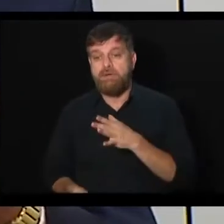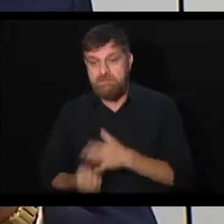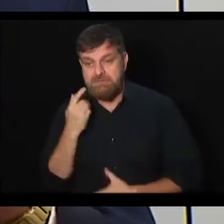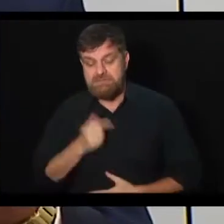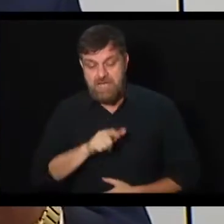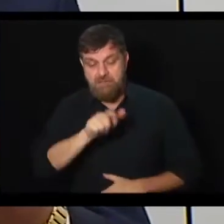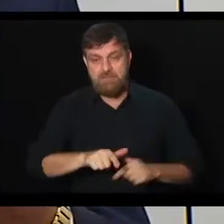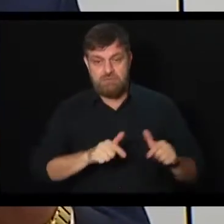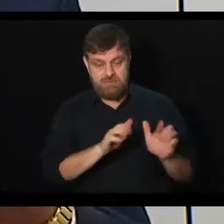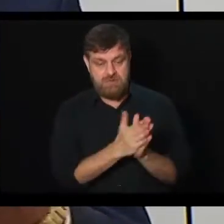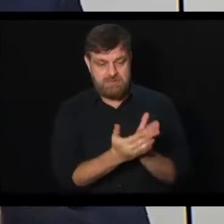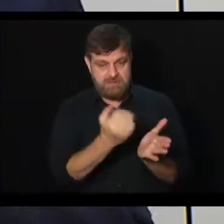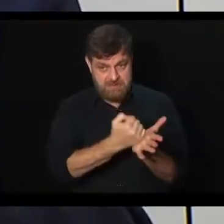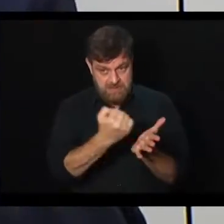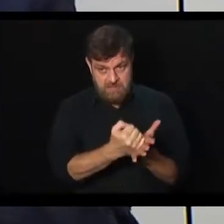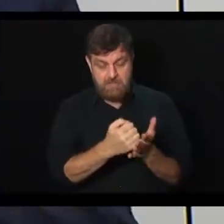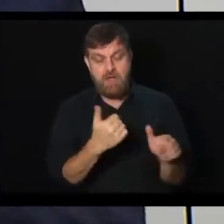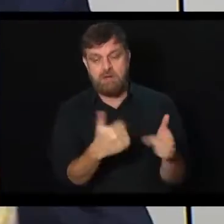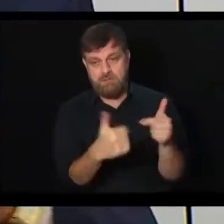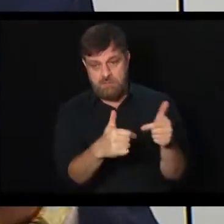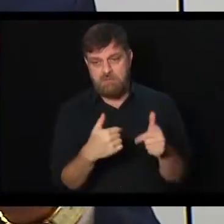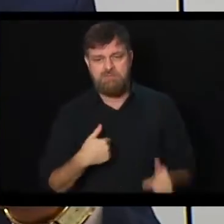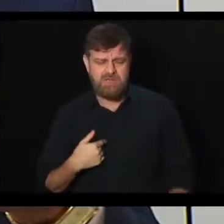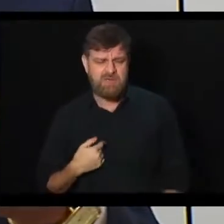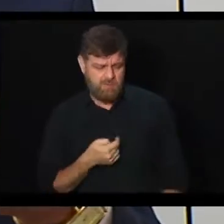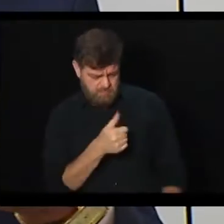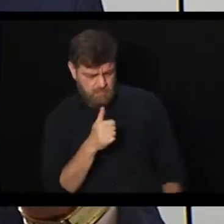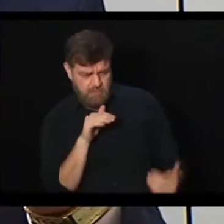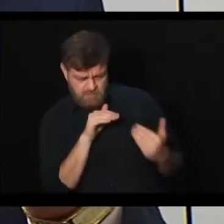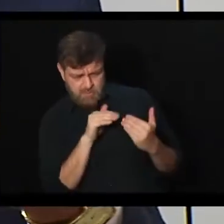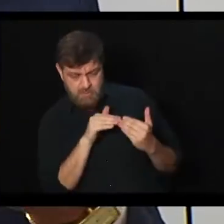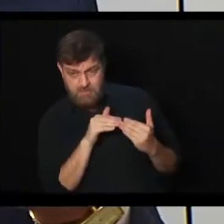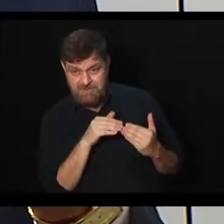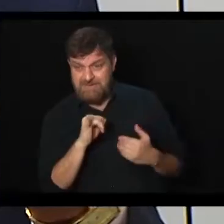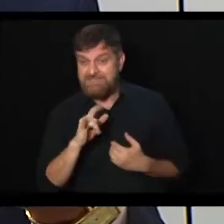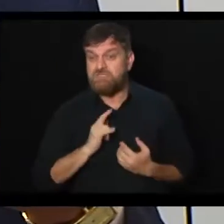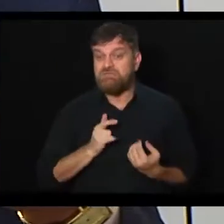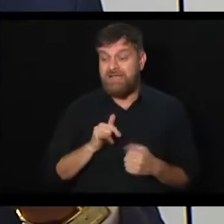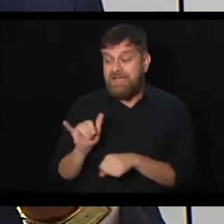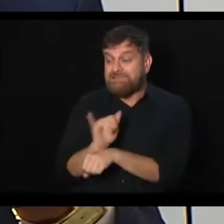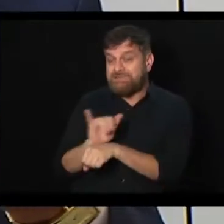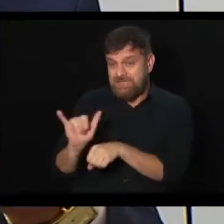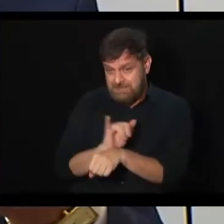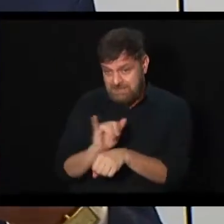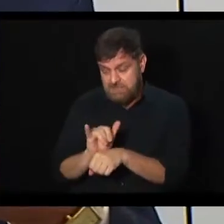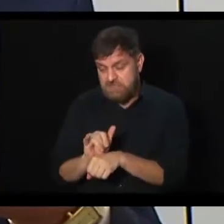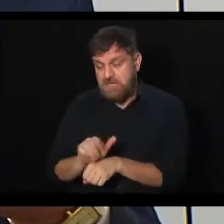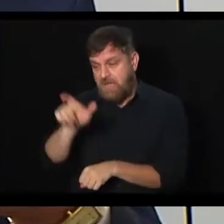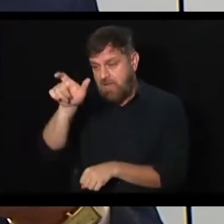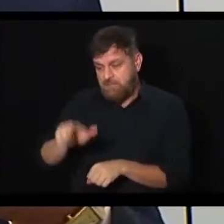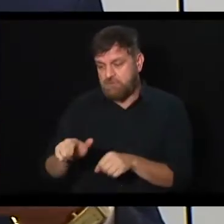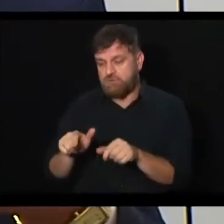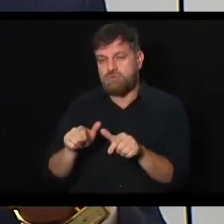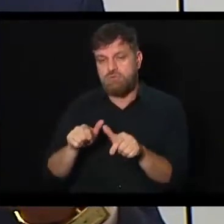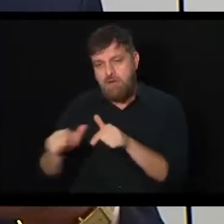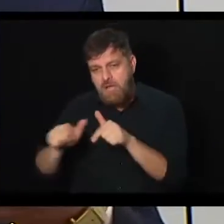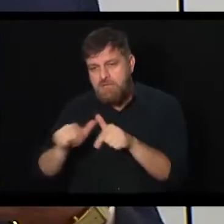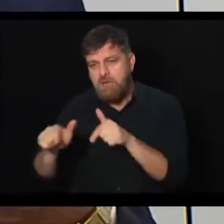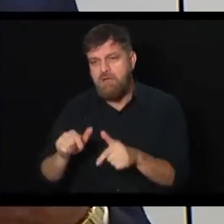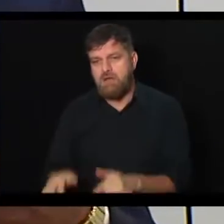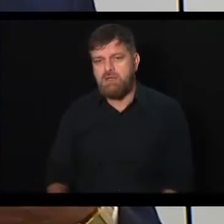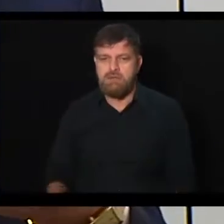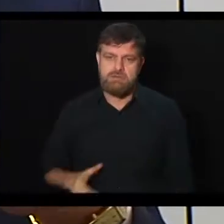de trabalho. Até concordo um pouco que a vereadora falou. Claro que se você achar meios de tirar da informalidade, tirar meios, a